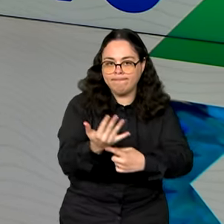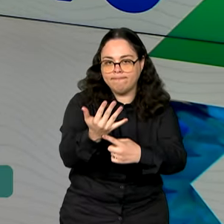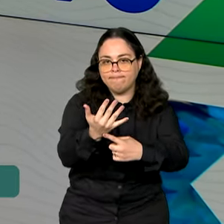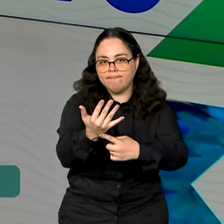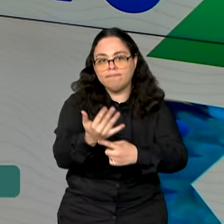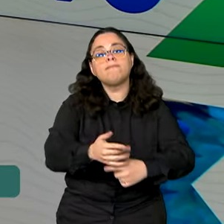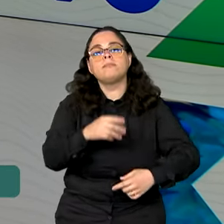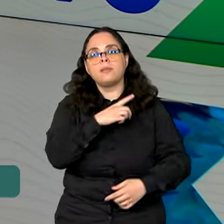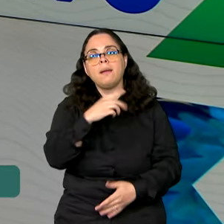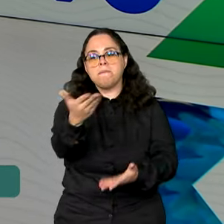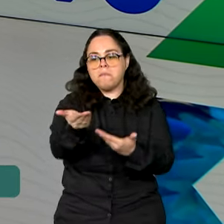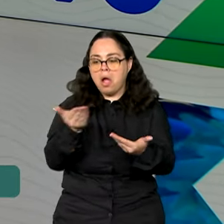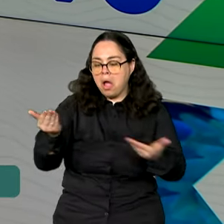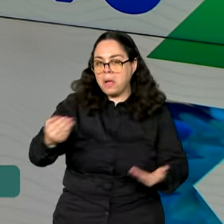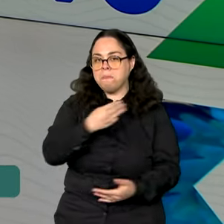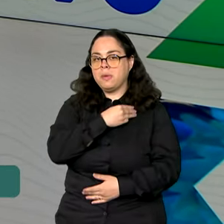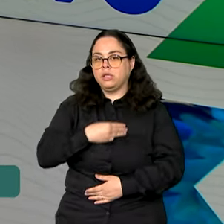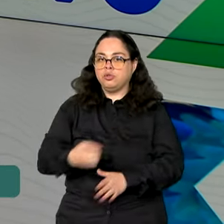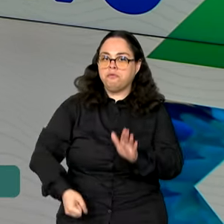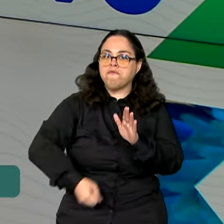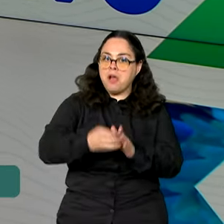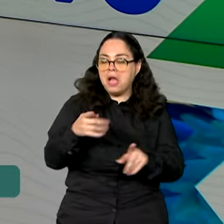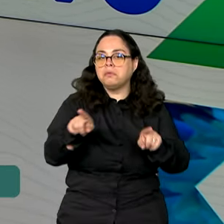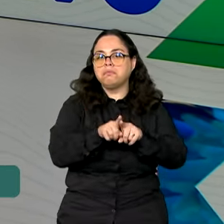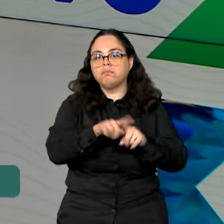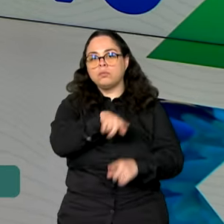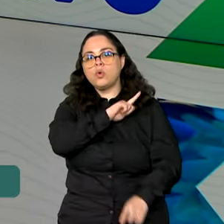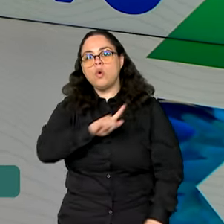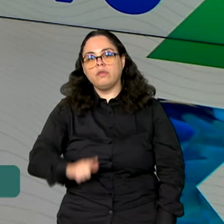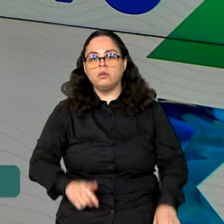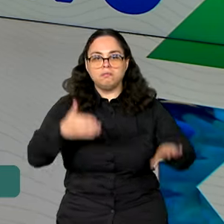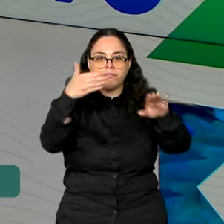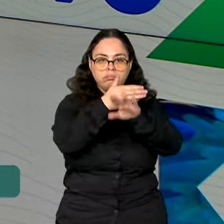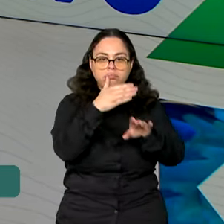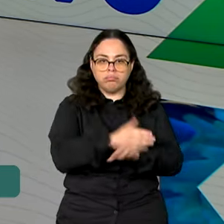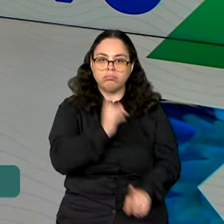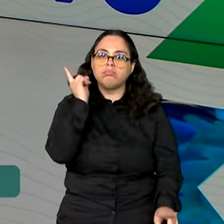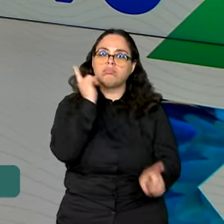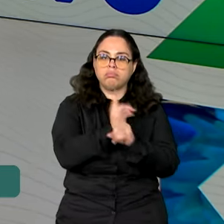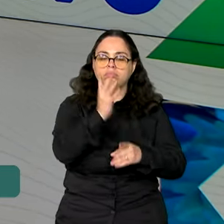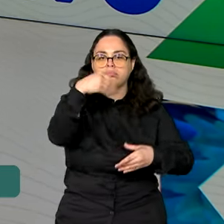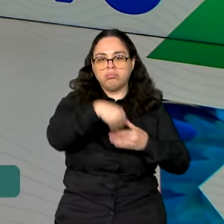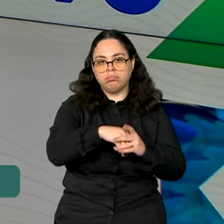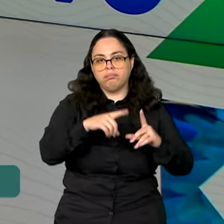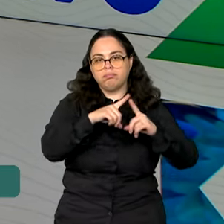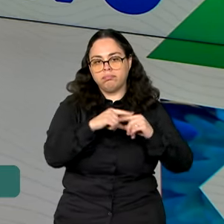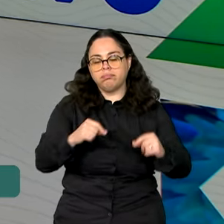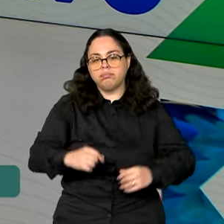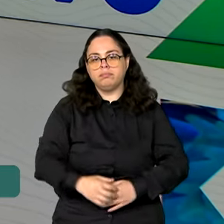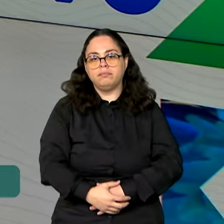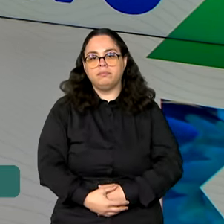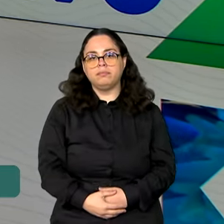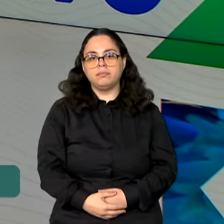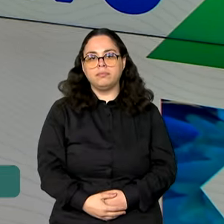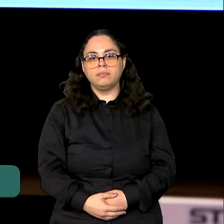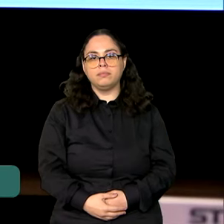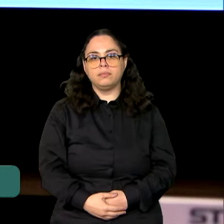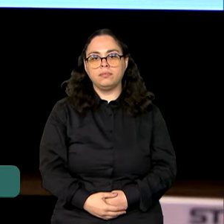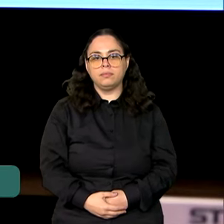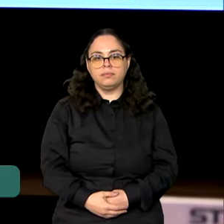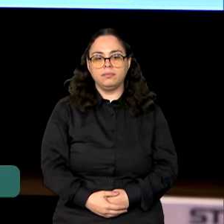queimadas. Além dos ministros, vários governadores participam do encontro, que será conduzido pela Casa Civil.